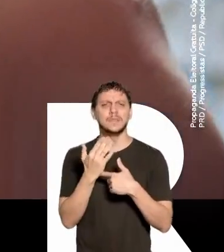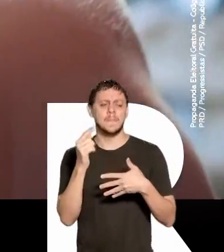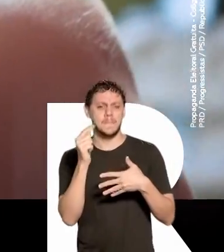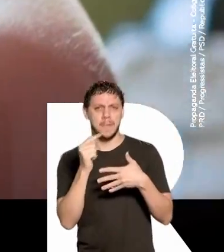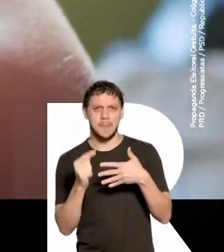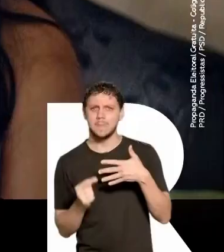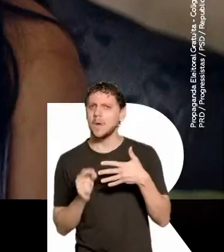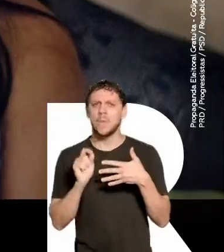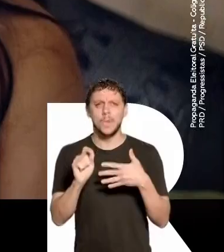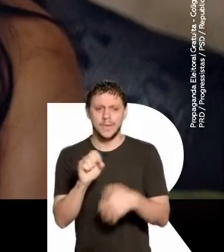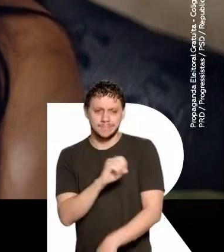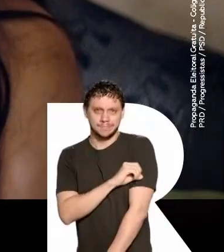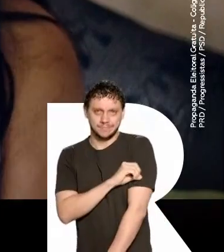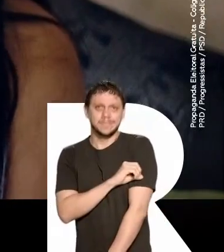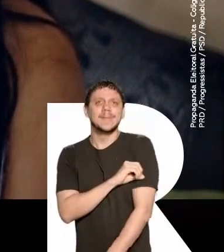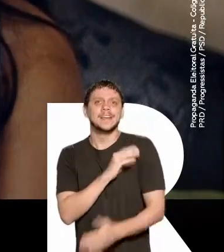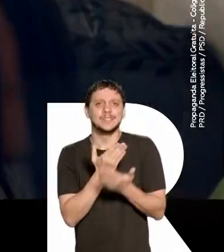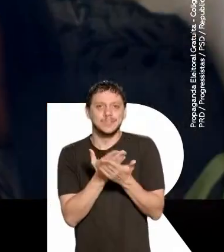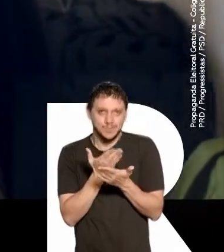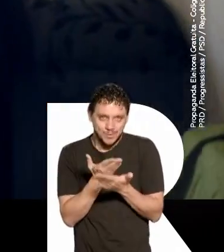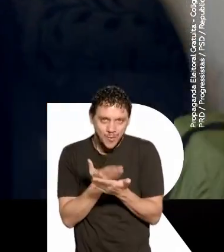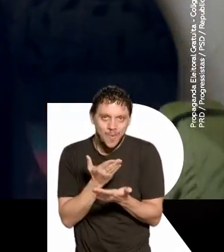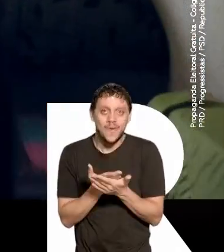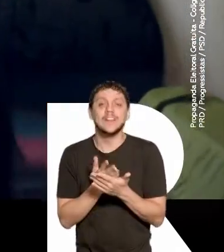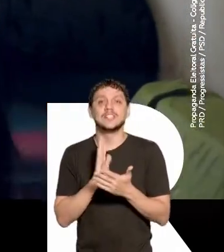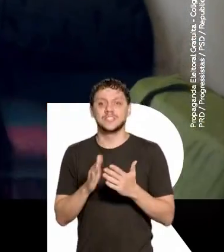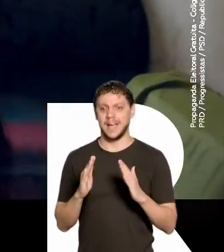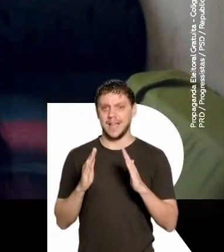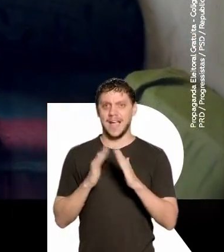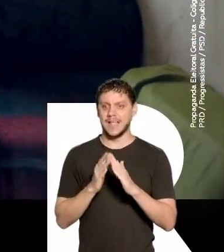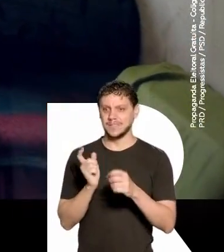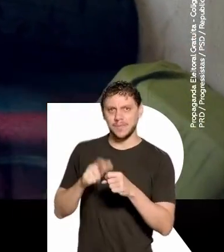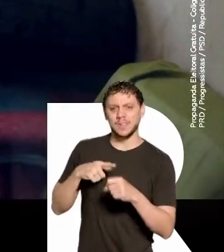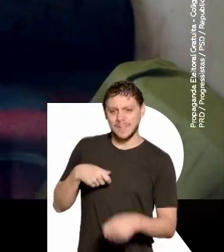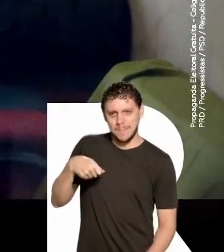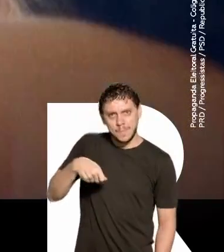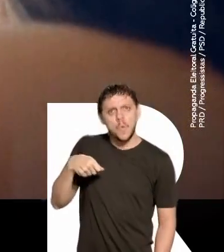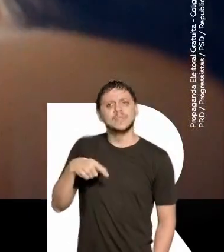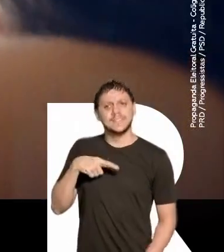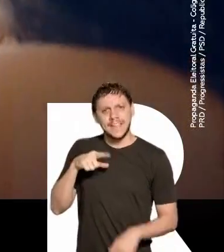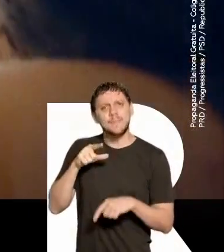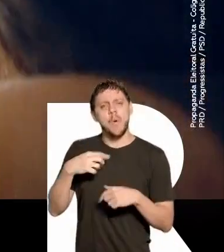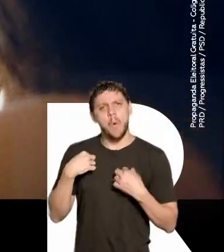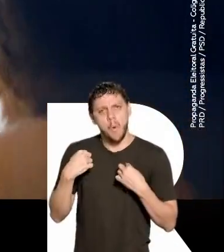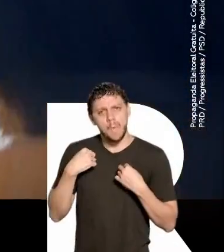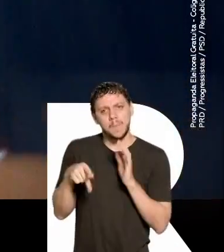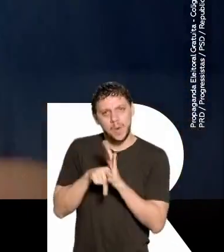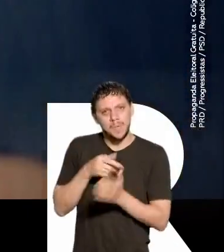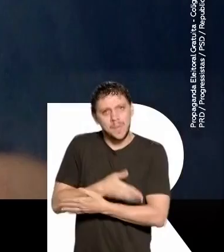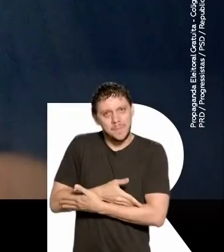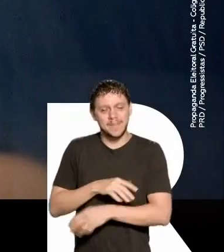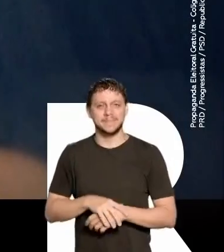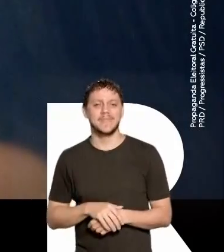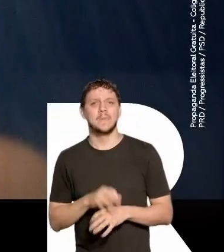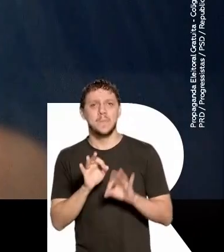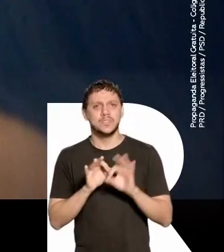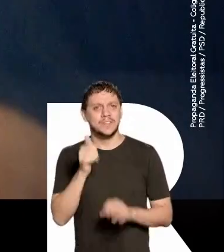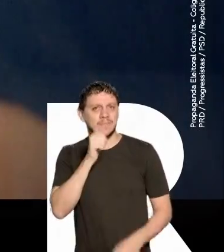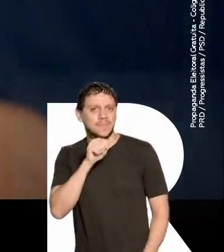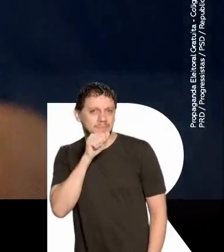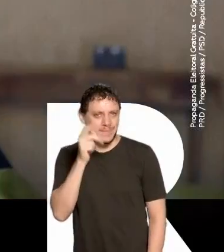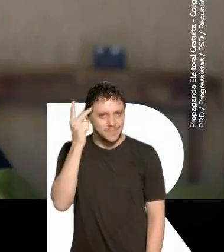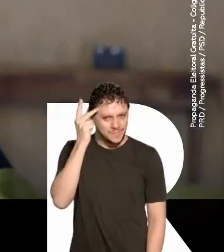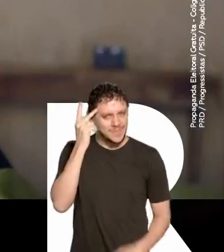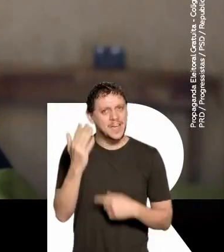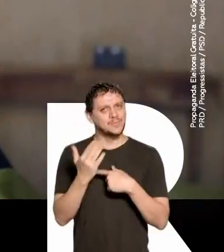todo o auxílio deles. Diferente creche. Já vou chegar em casa com uma bolsa cheia de roupinha. O Mãe Paulistana me ajudou muito durante o